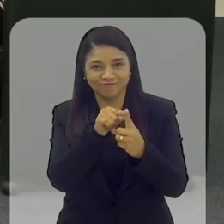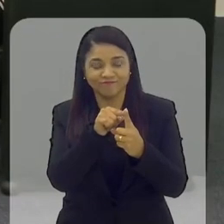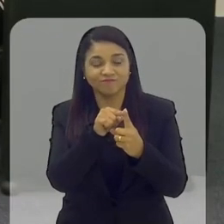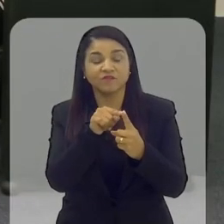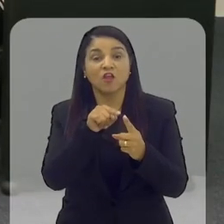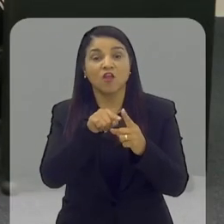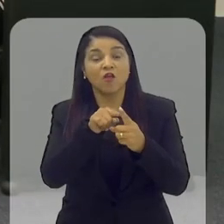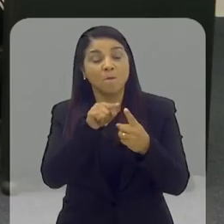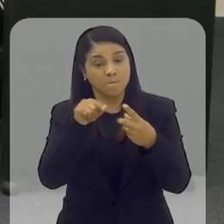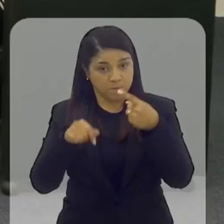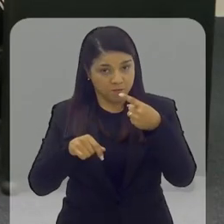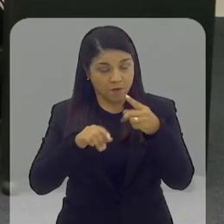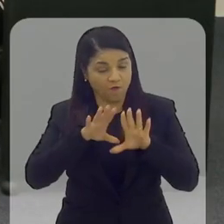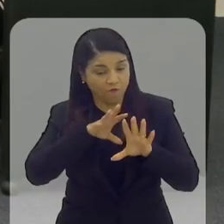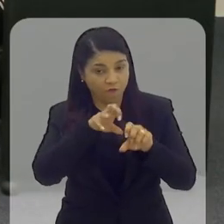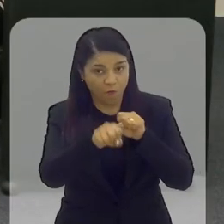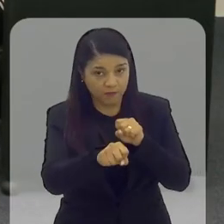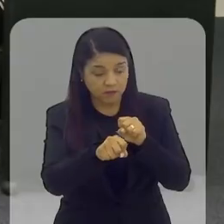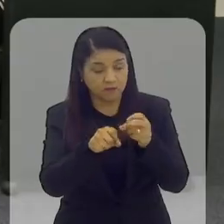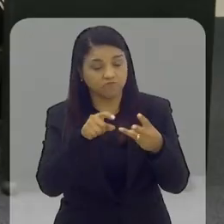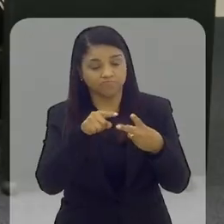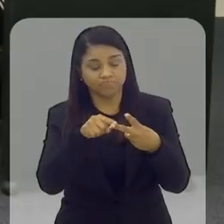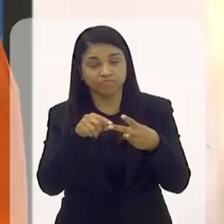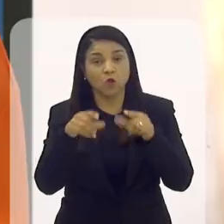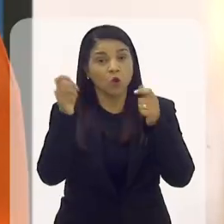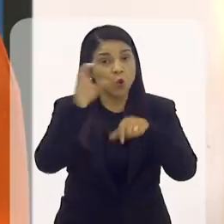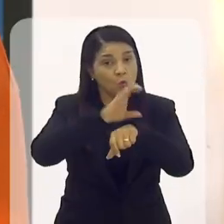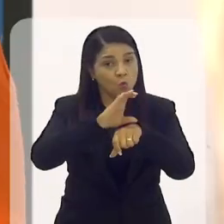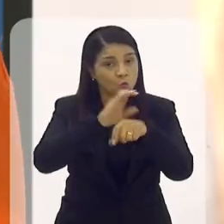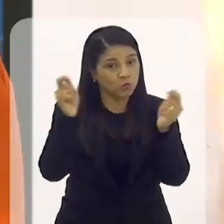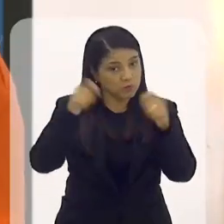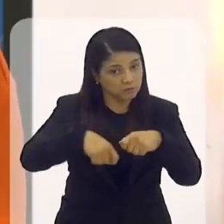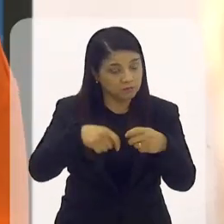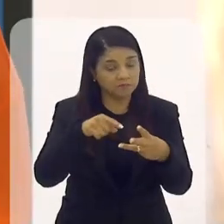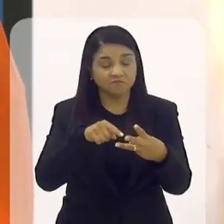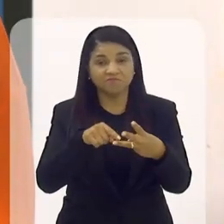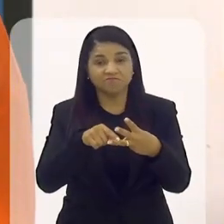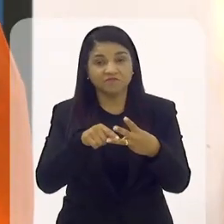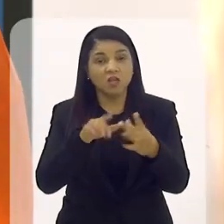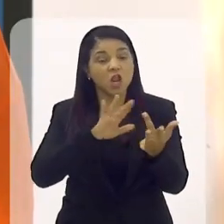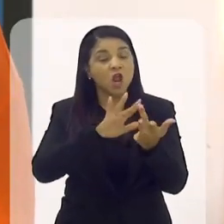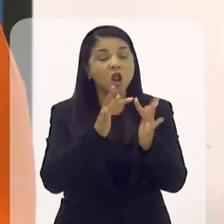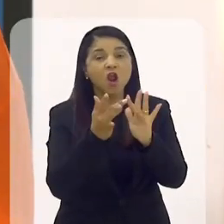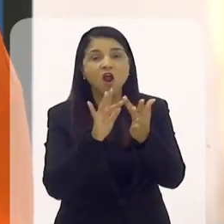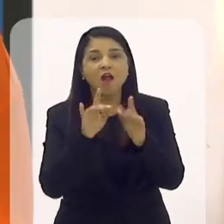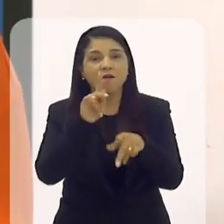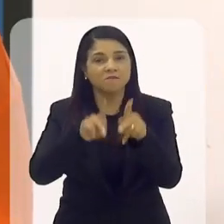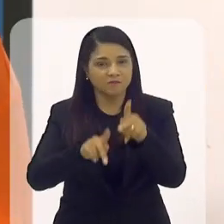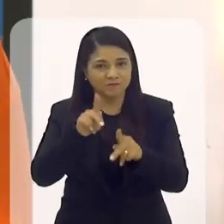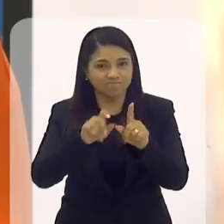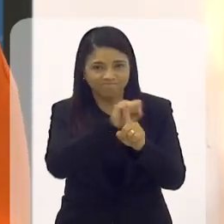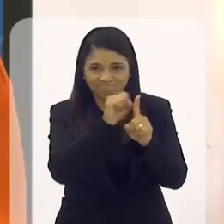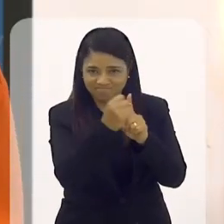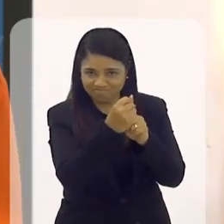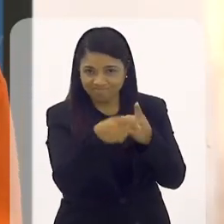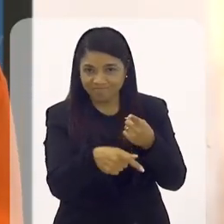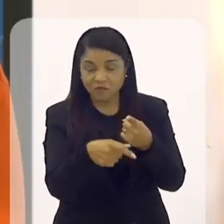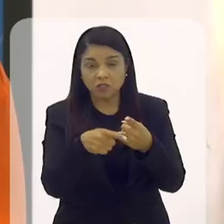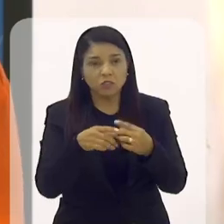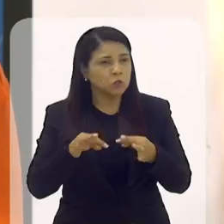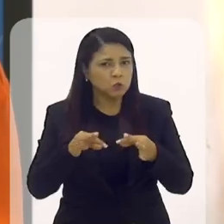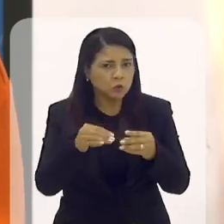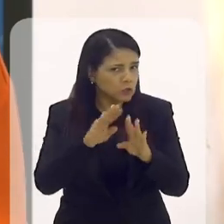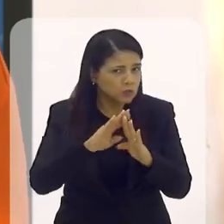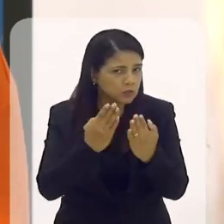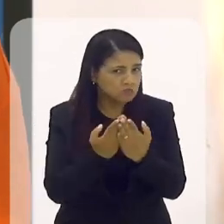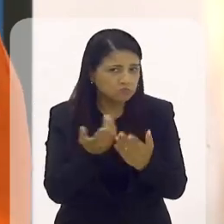perseguir essas frentes, que é da formação, da capacitação e da aproximação com a sociedade. E nem